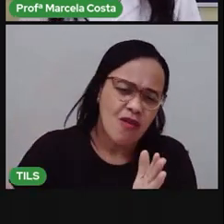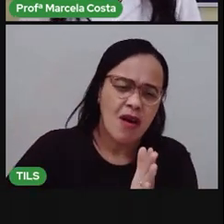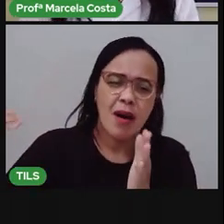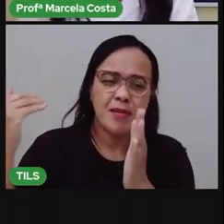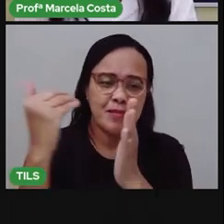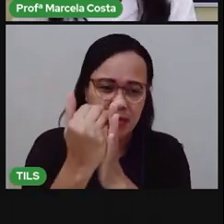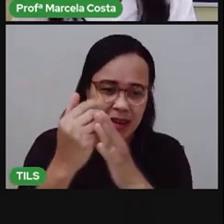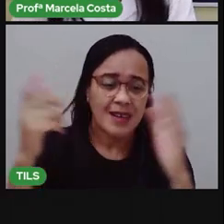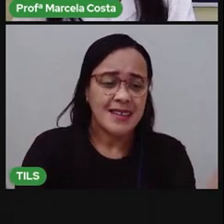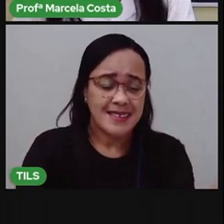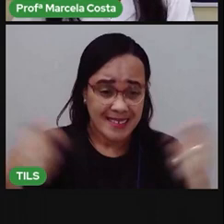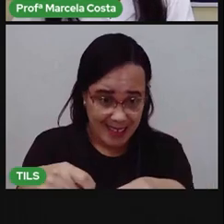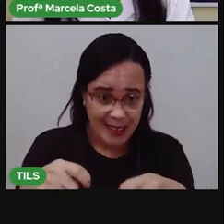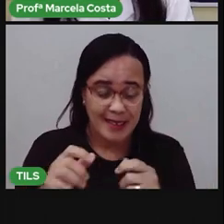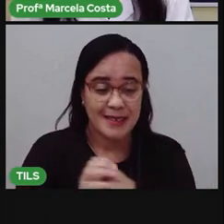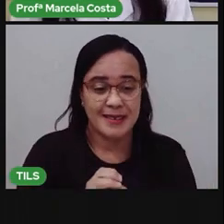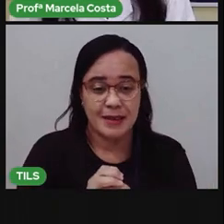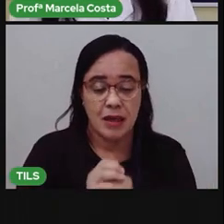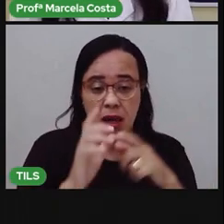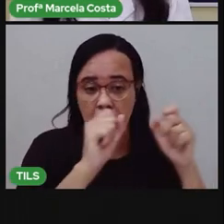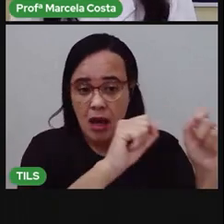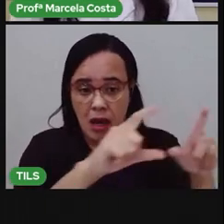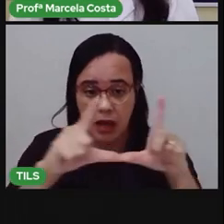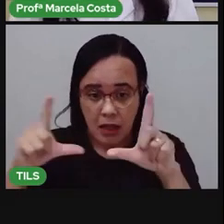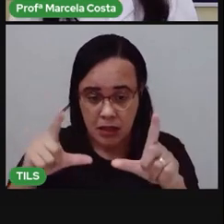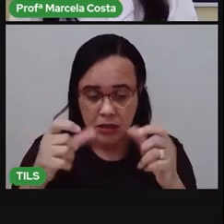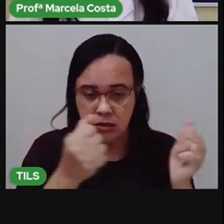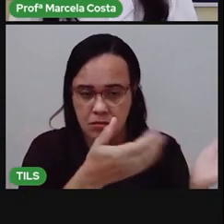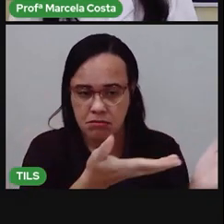Agora, eu vou retirar aqui essa apresentação.